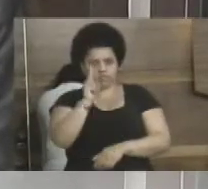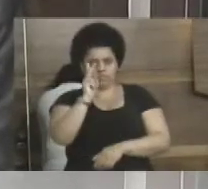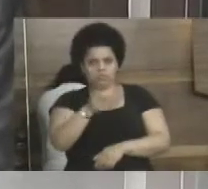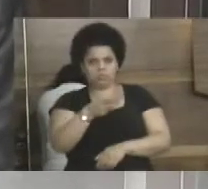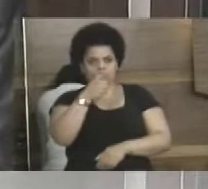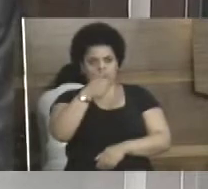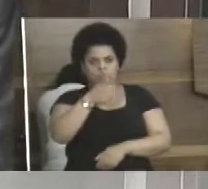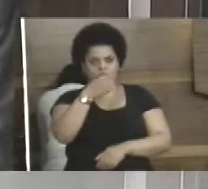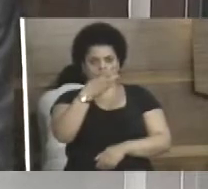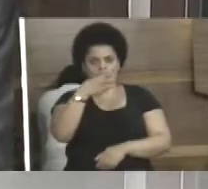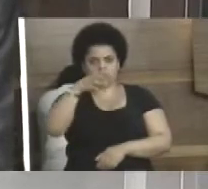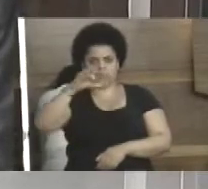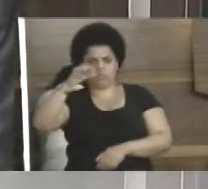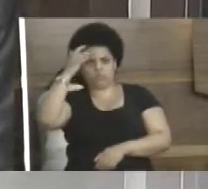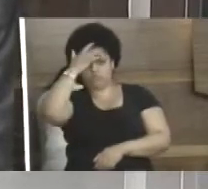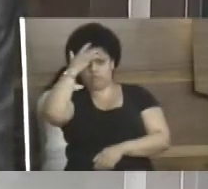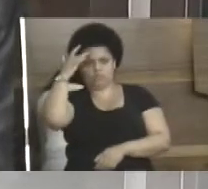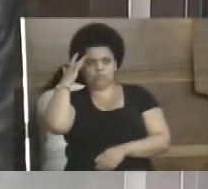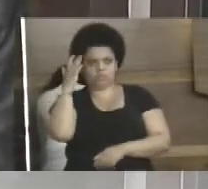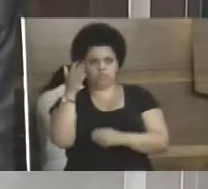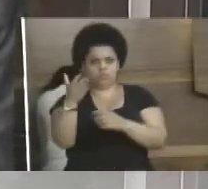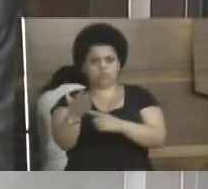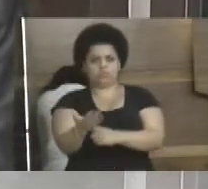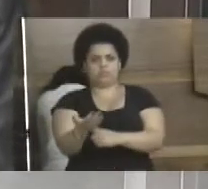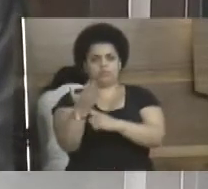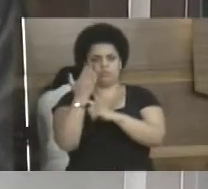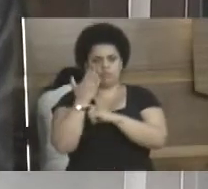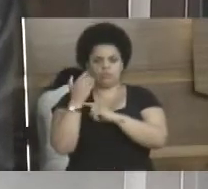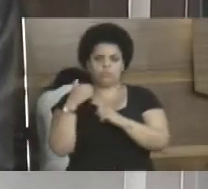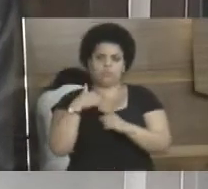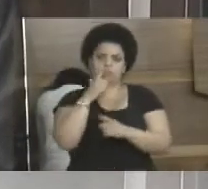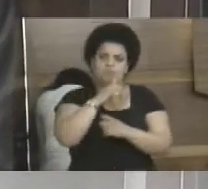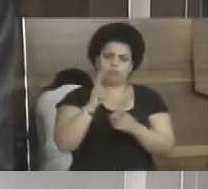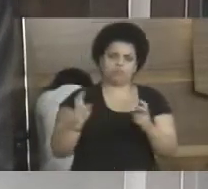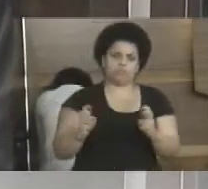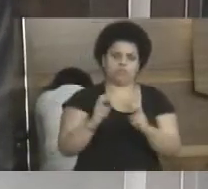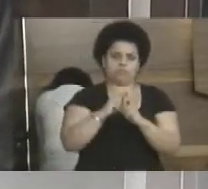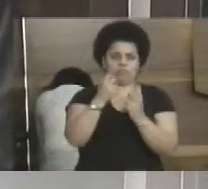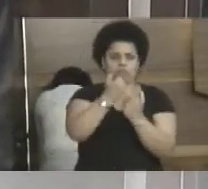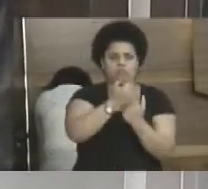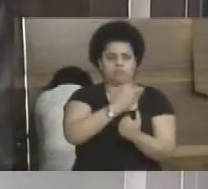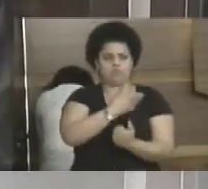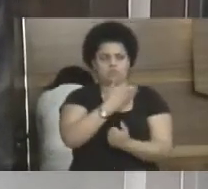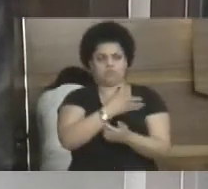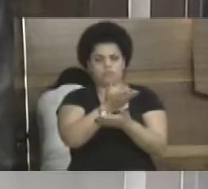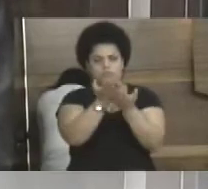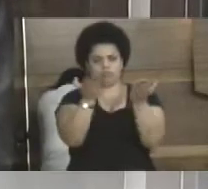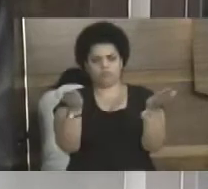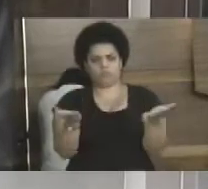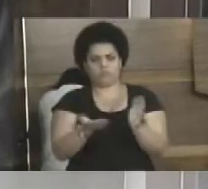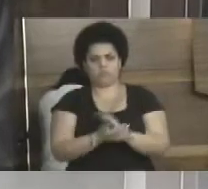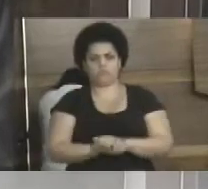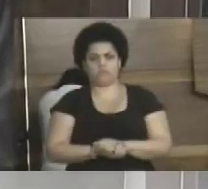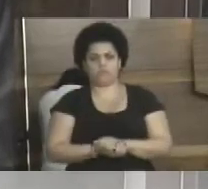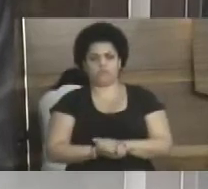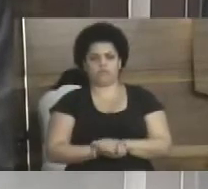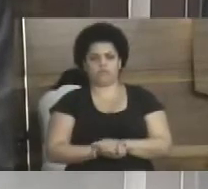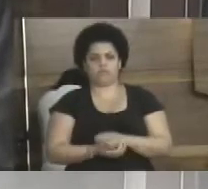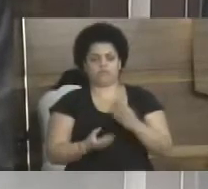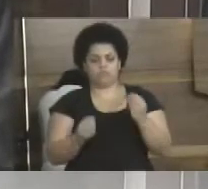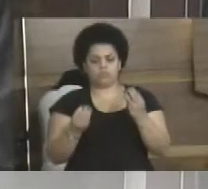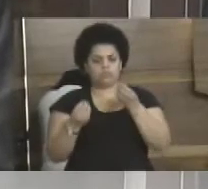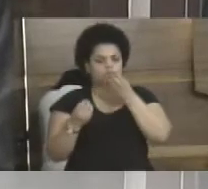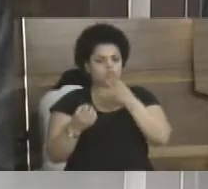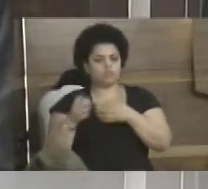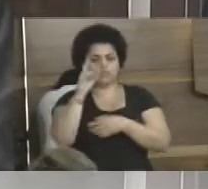.139 eleitores que me conduziram até esta casa e a vocês, meus amigos, que estão aqui conosco. É muito